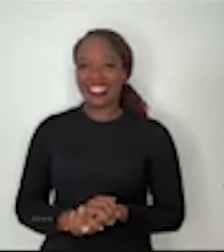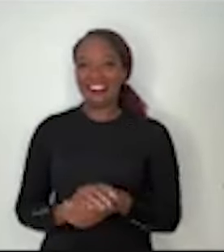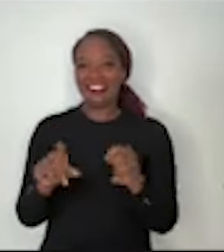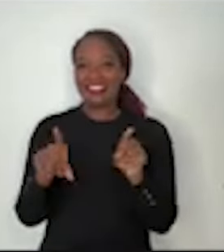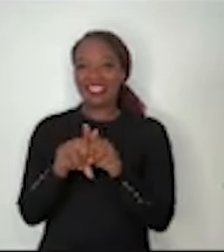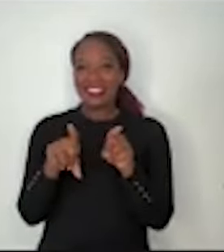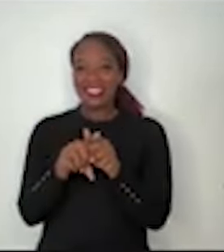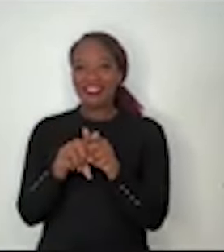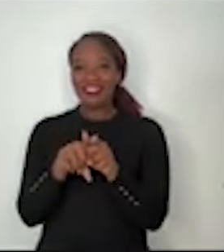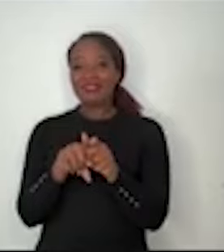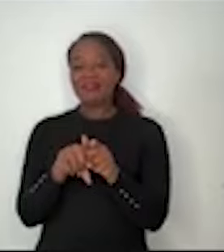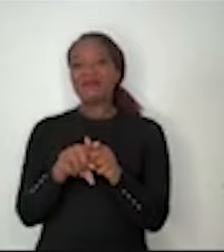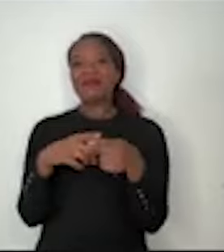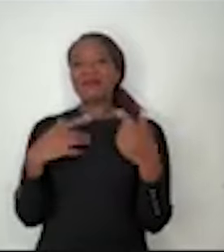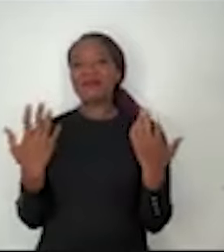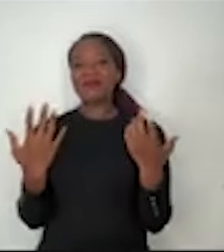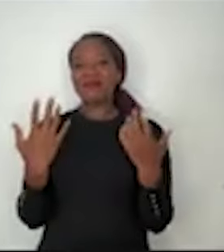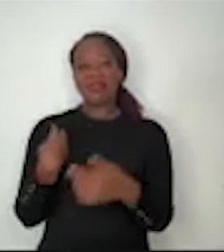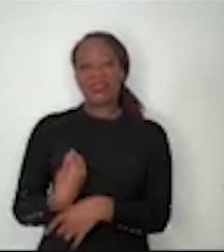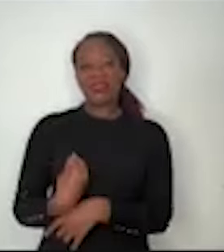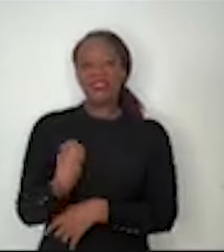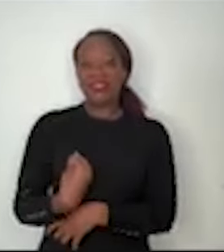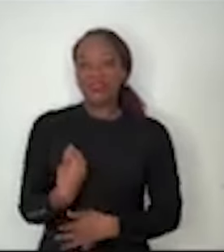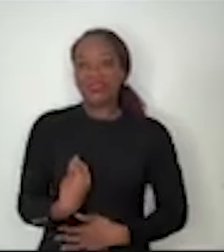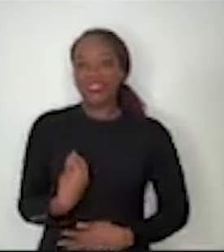já houve vida na Terra sem poder dar um Google,